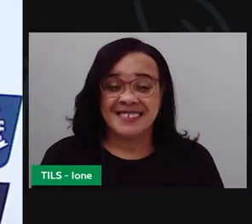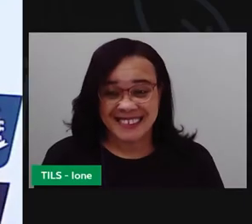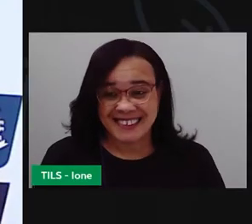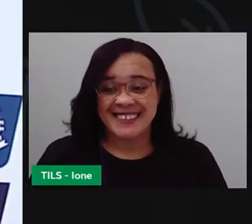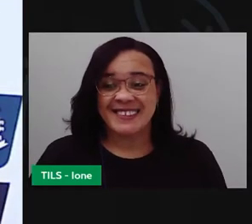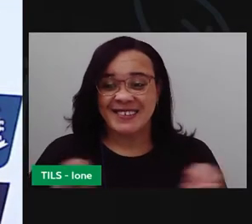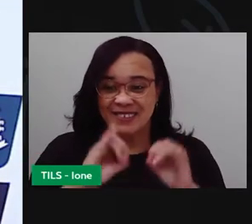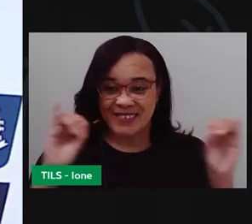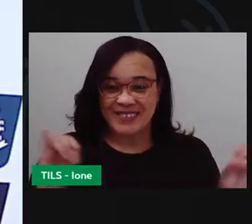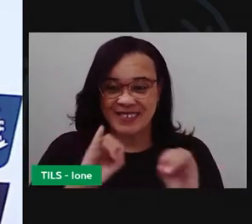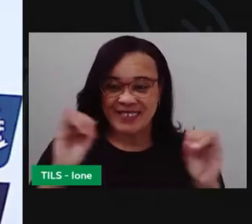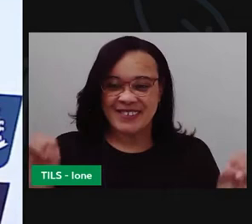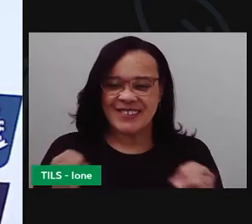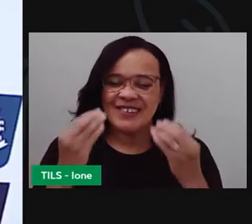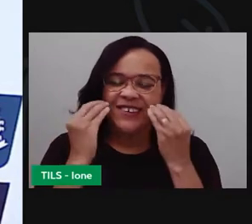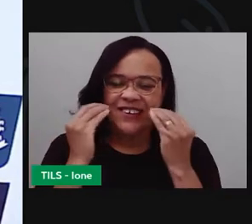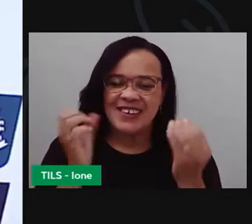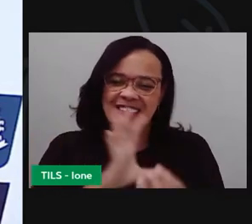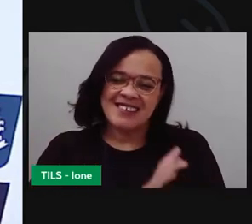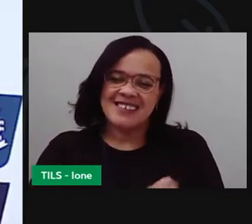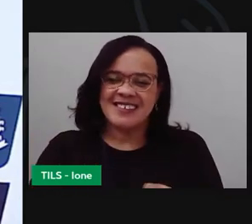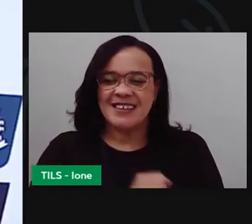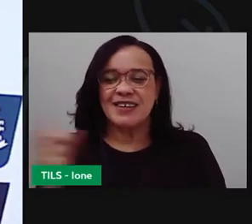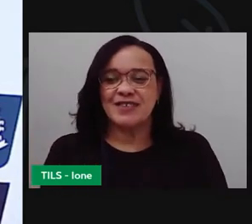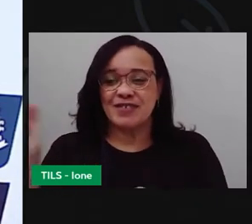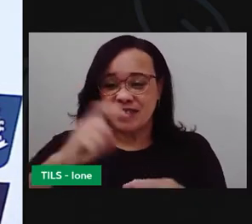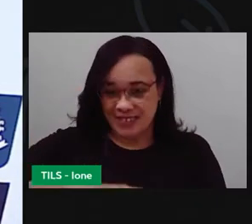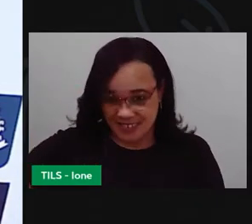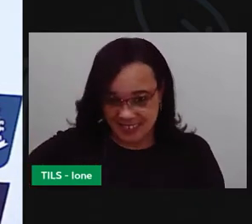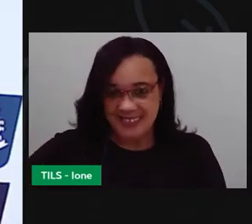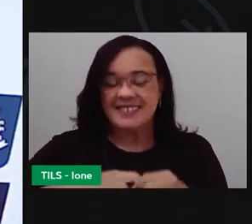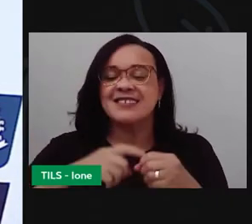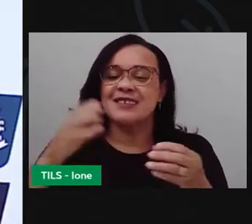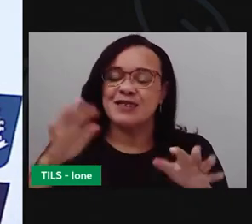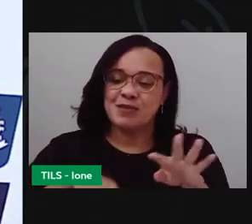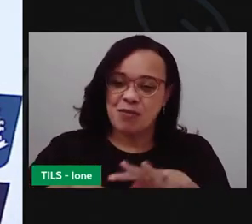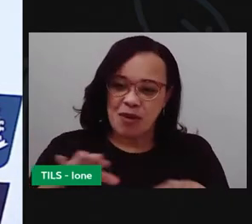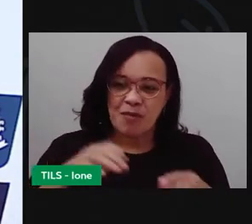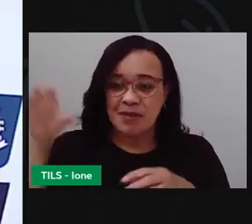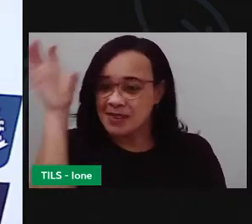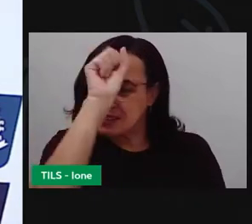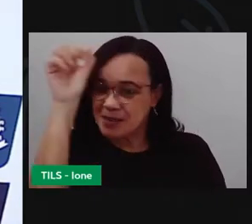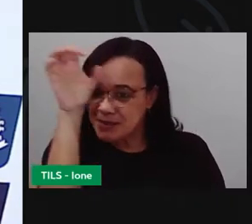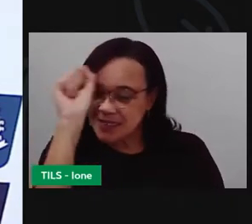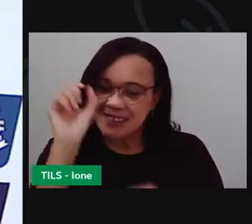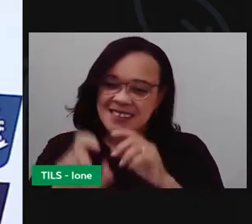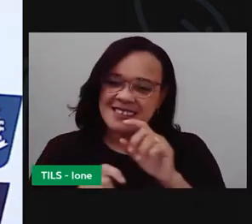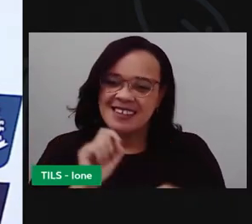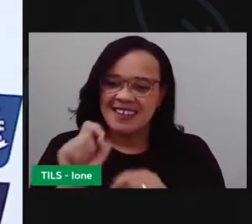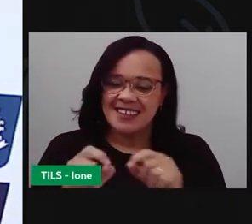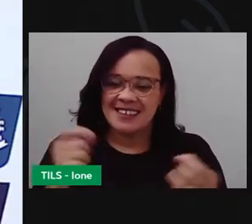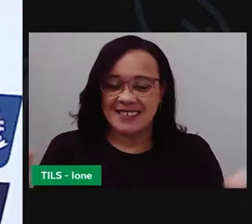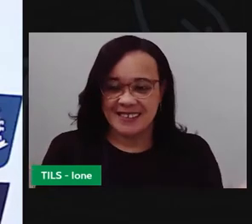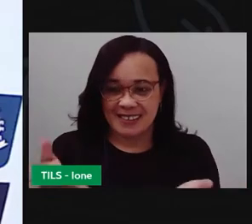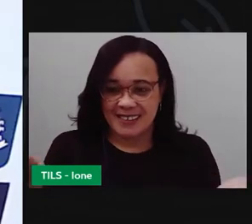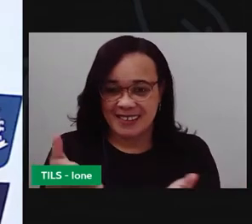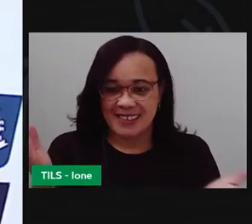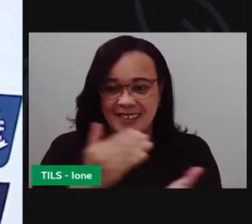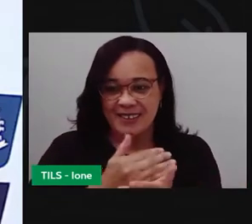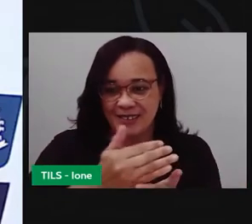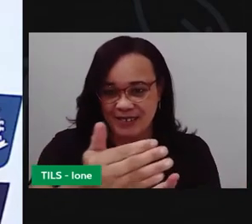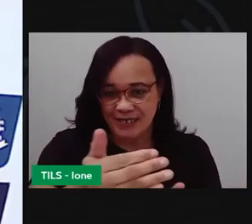Olá, meus amores! Voltamos para o nosso momento de aprendizagem. E agora a gente vai